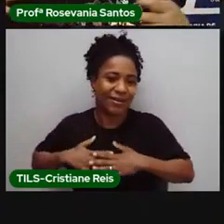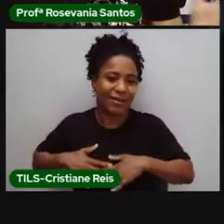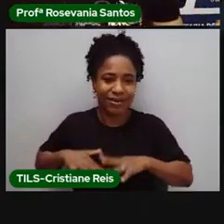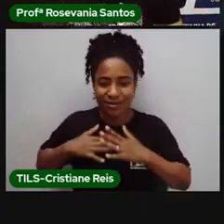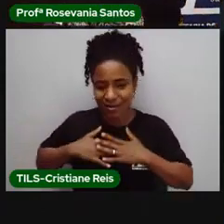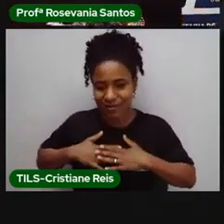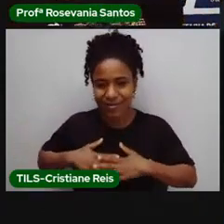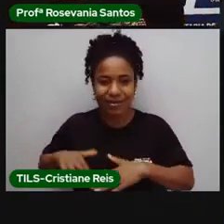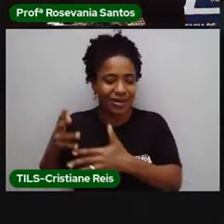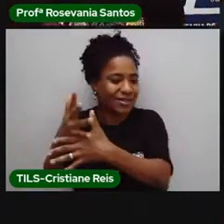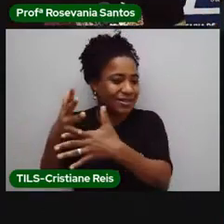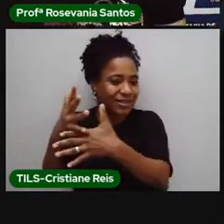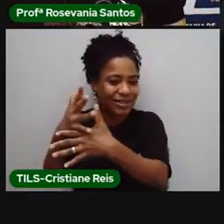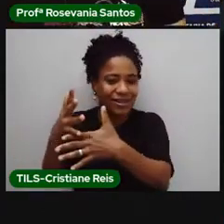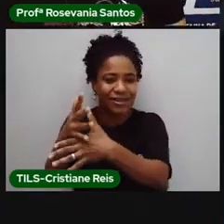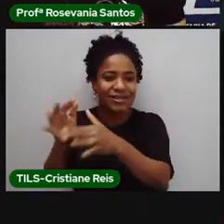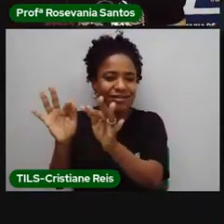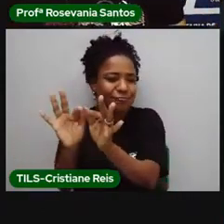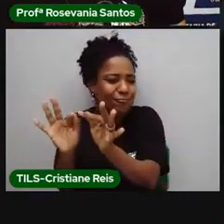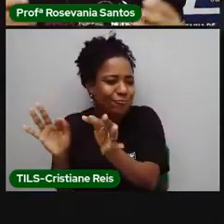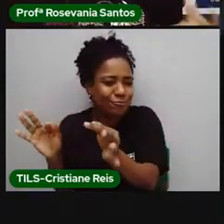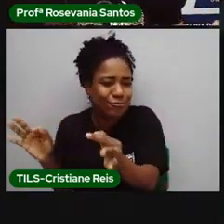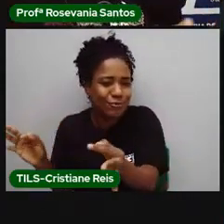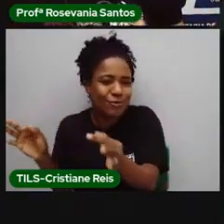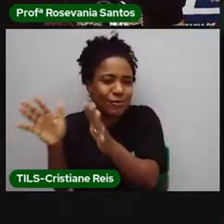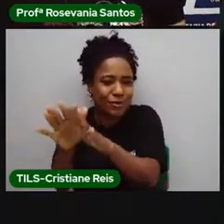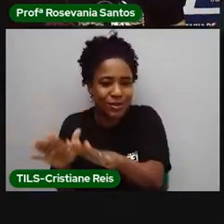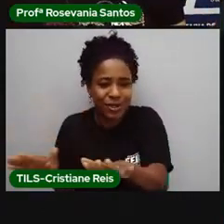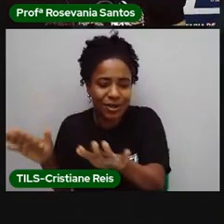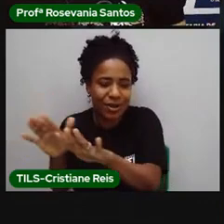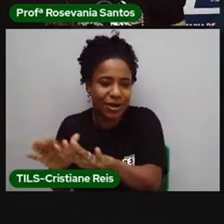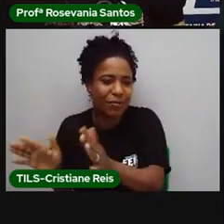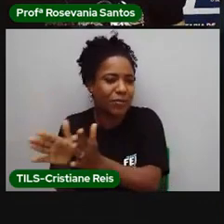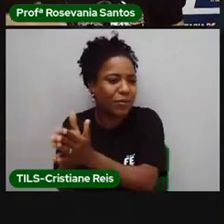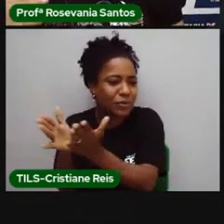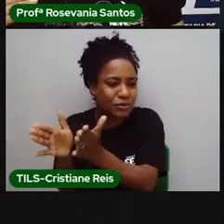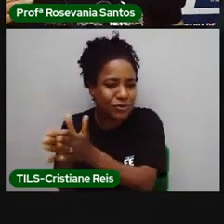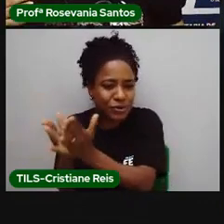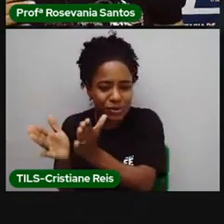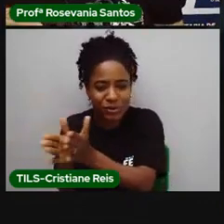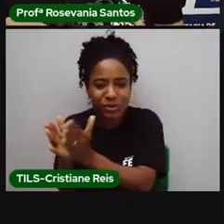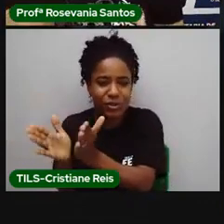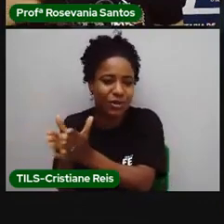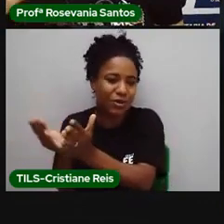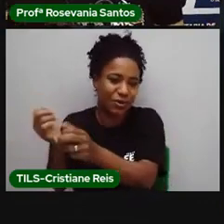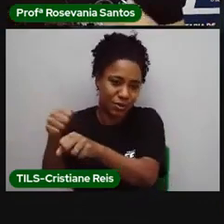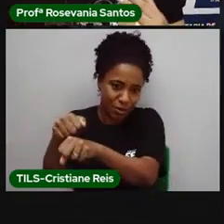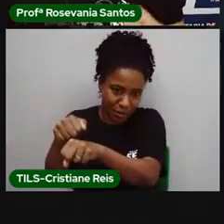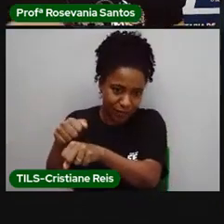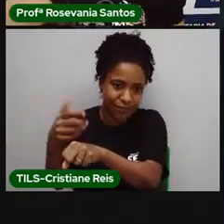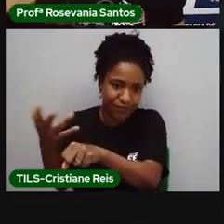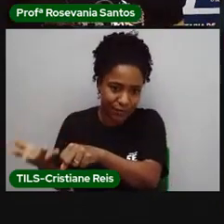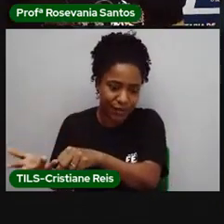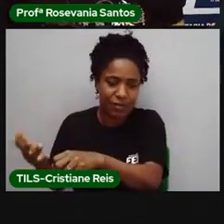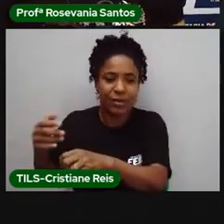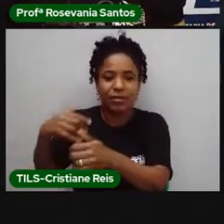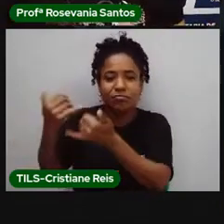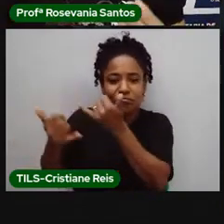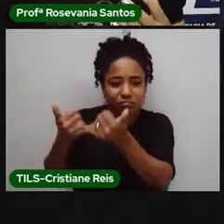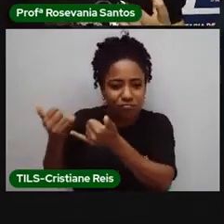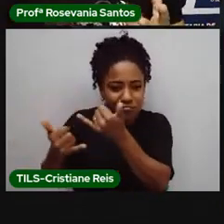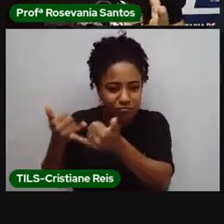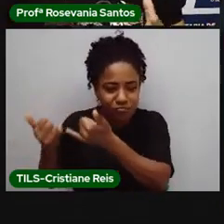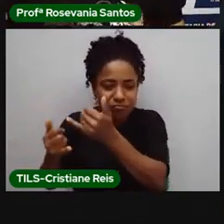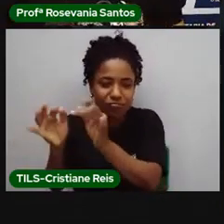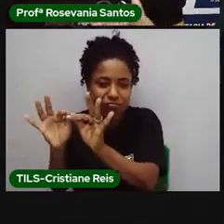até pacata a cidade. A cidade é bem pobrezinha, os recursos de entretenimento, de